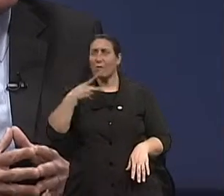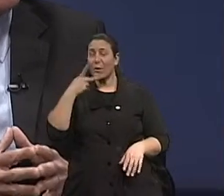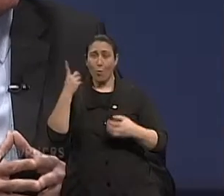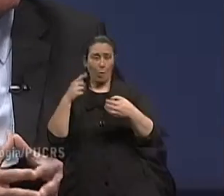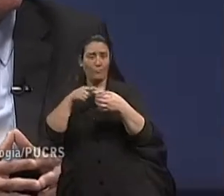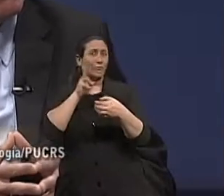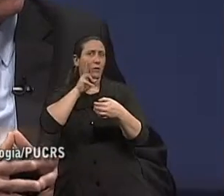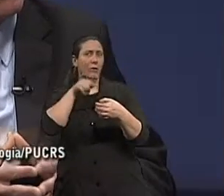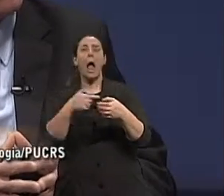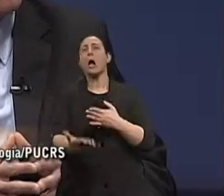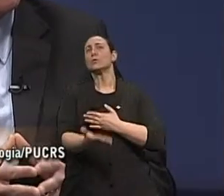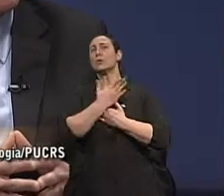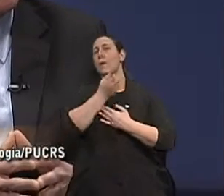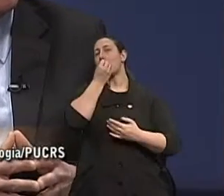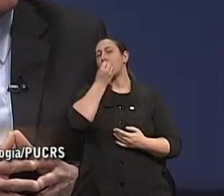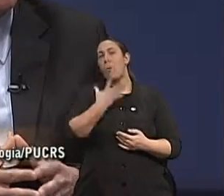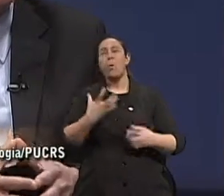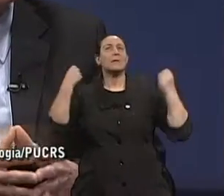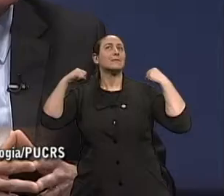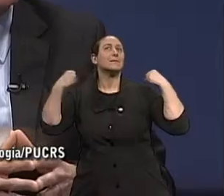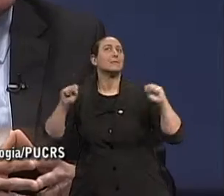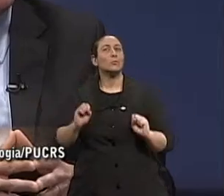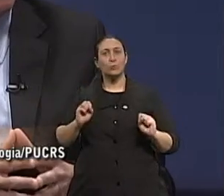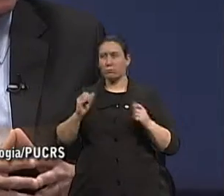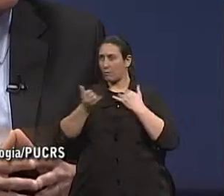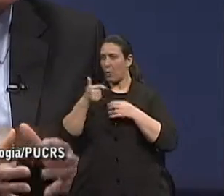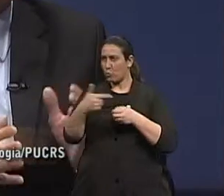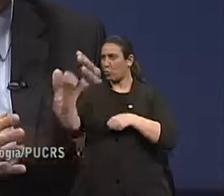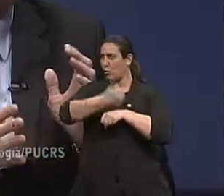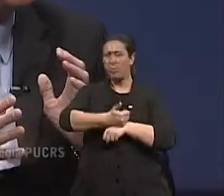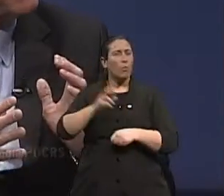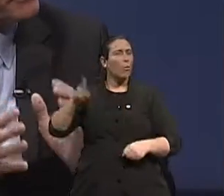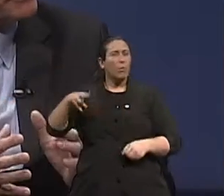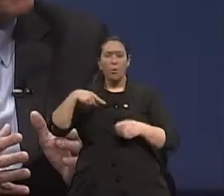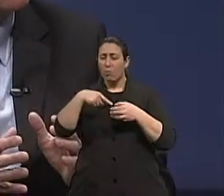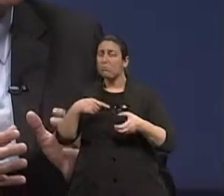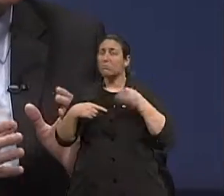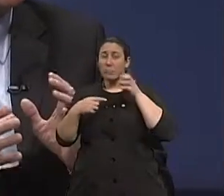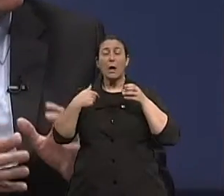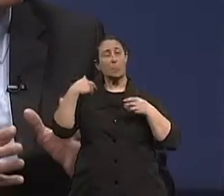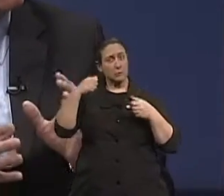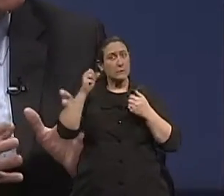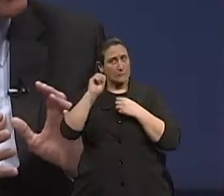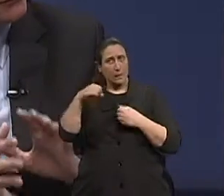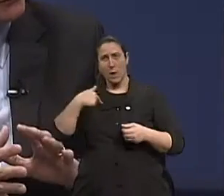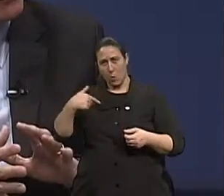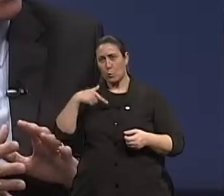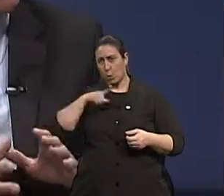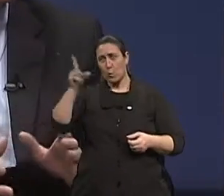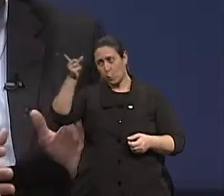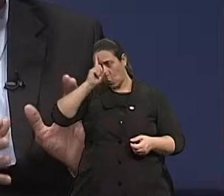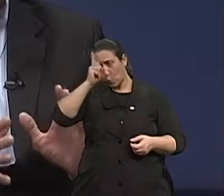vinho vai substituir um bom programa de exercícios e uma boa dieta. Jamais. Mas se o indivíduo tem o hábito de o seu